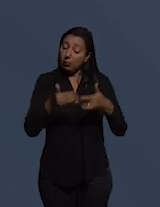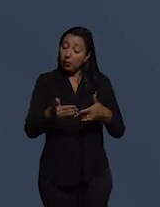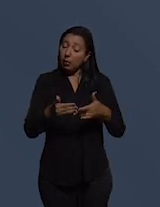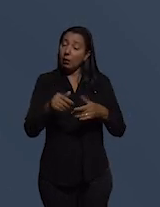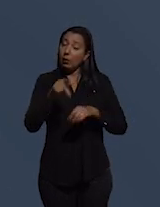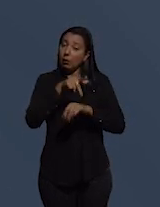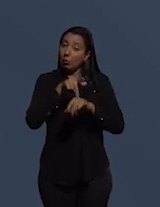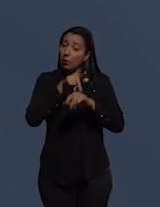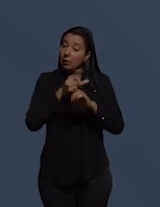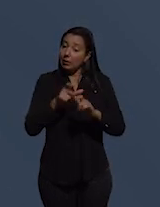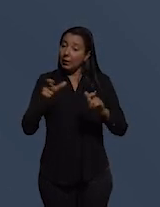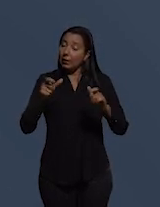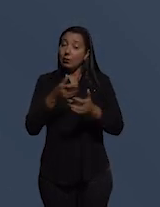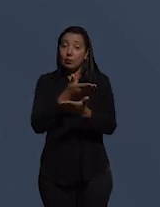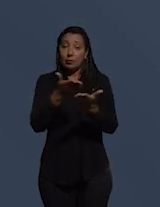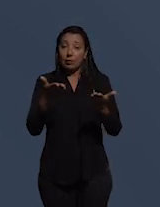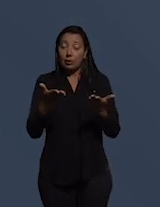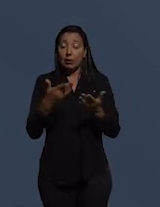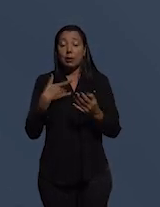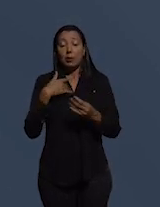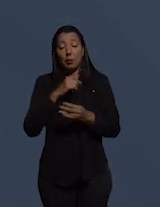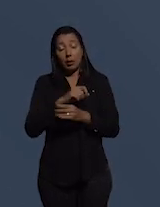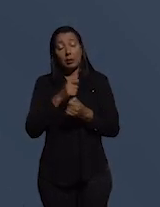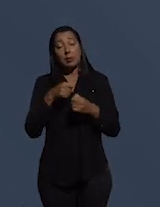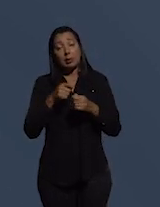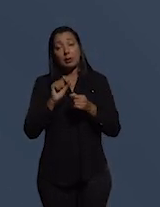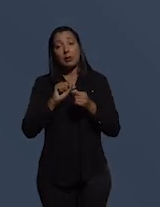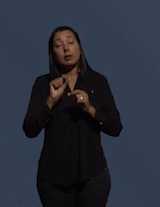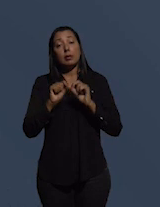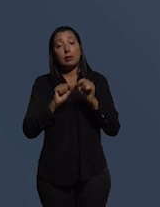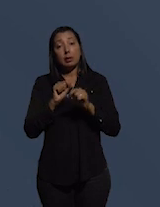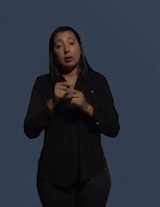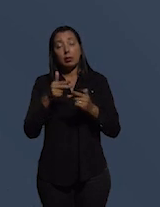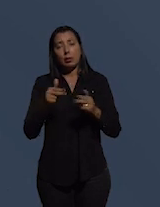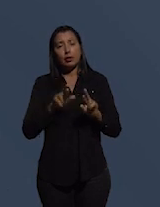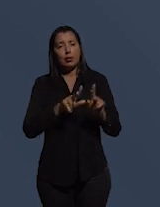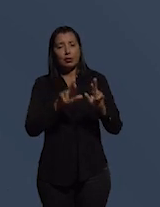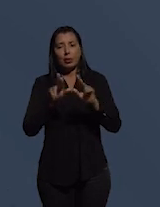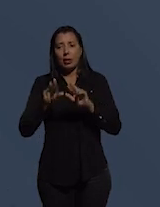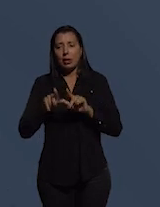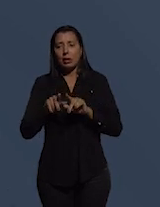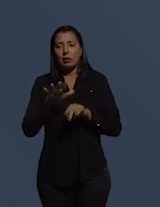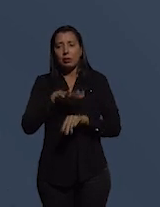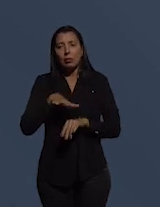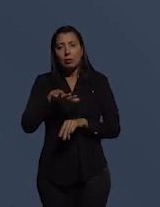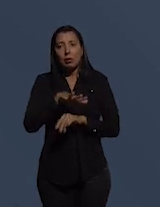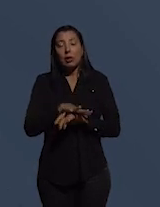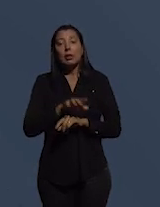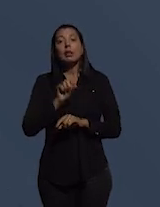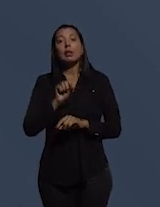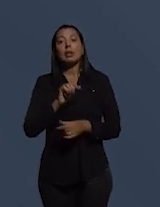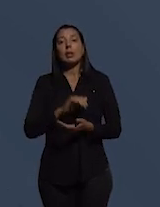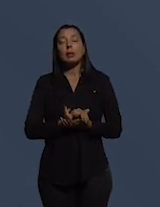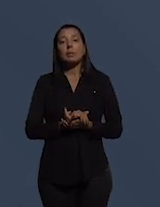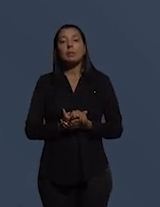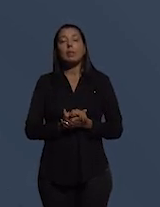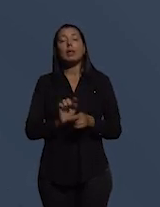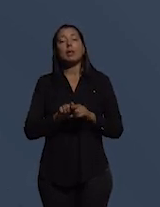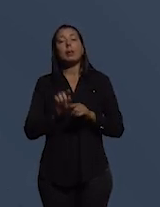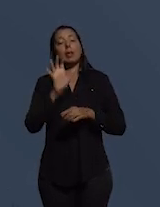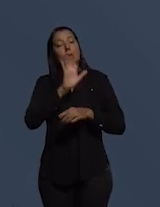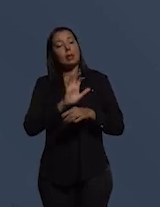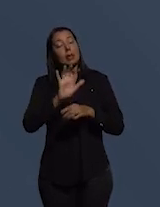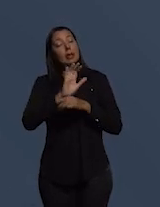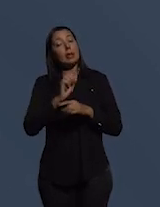país muito grande como o de vocês talvez vocês tenham que aplicar ferramentas diferentes em diferentes setores e entre estados também